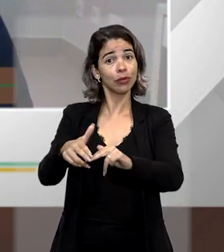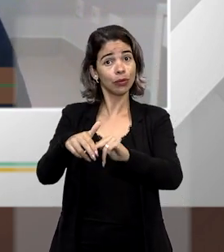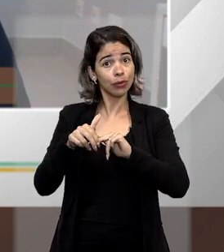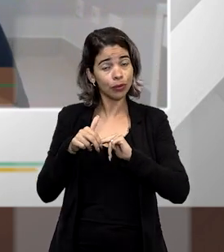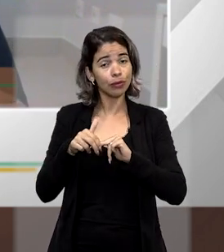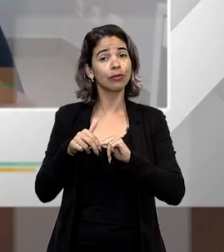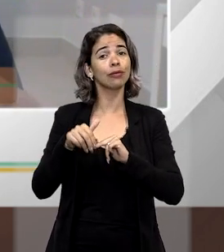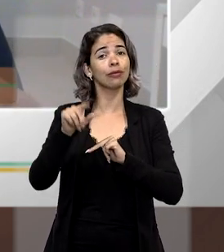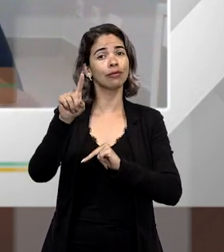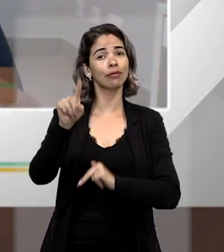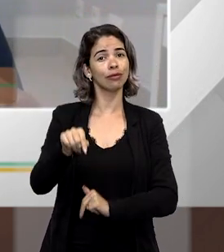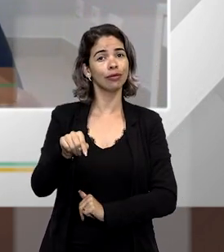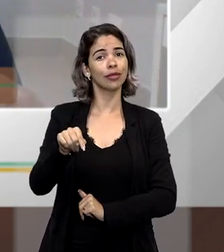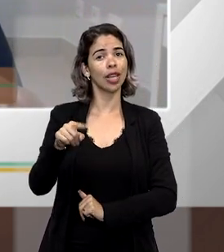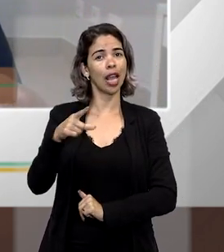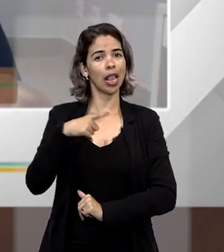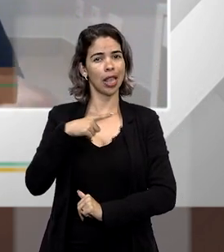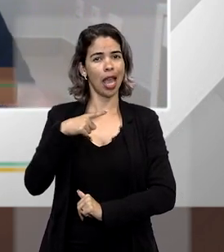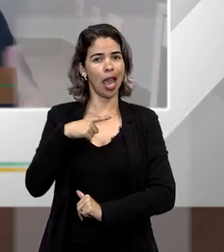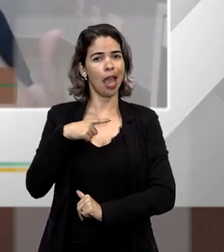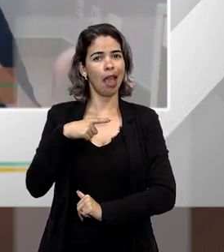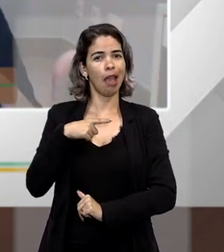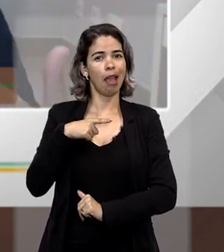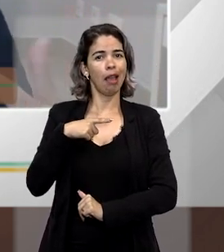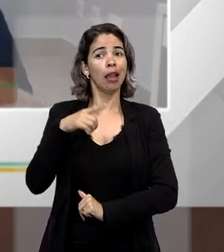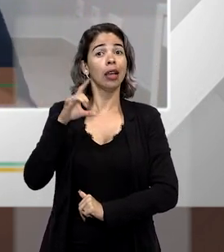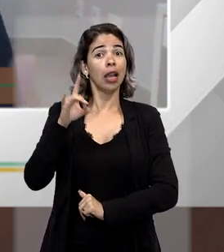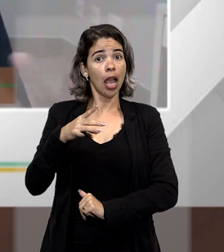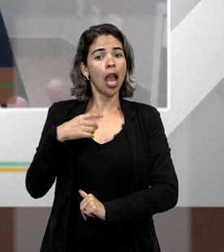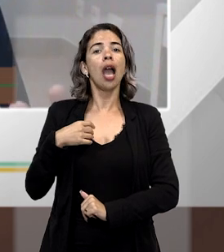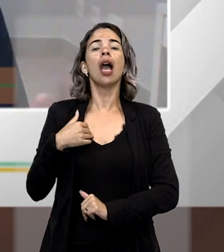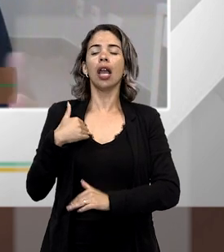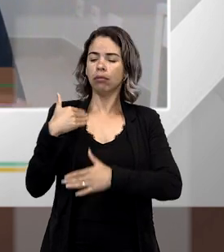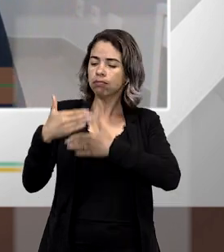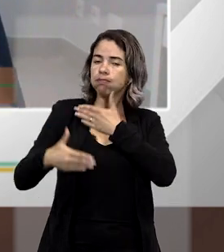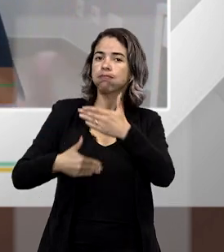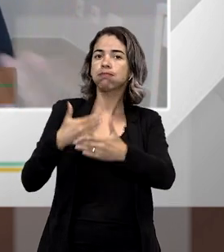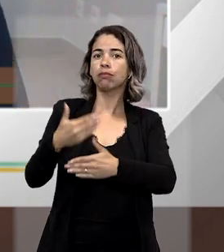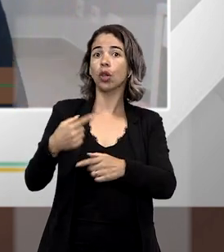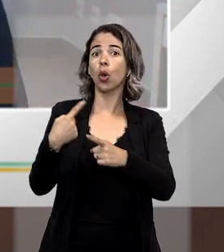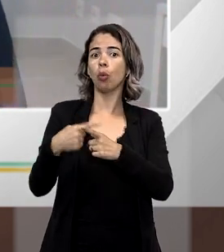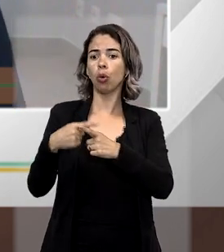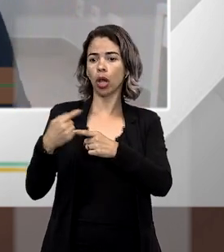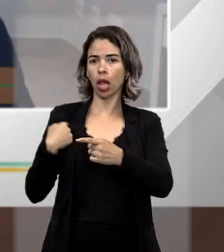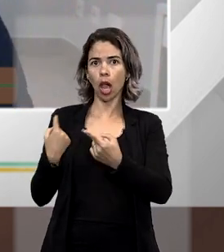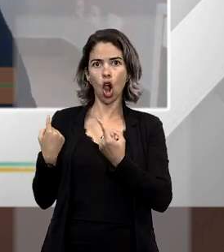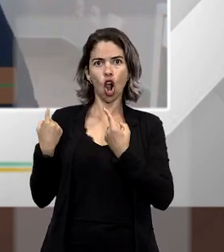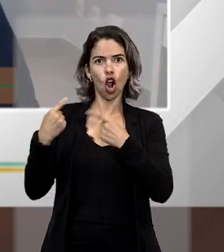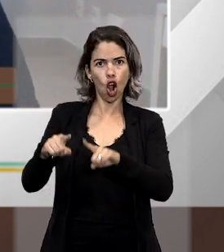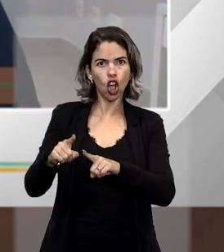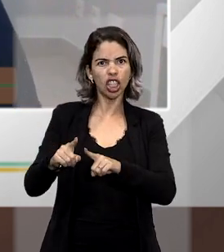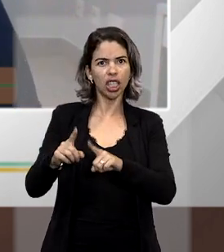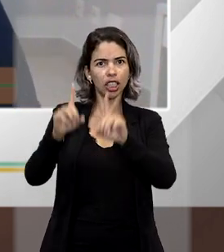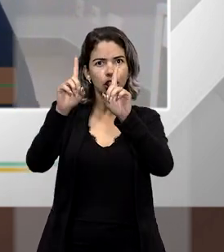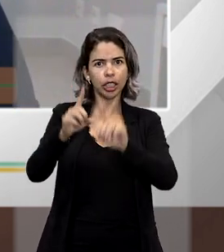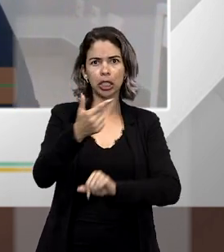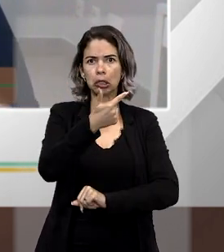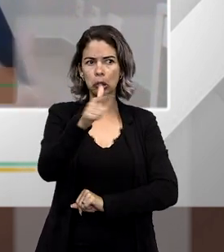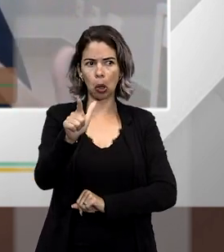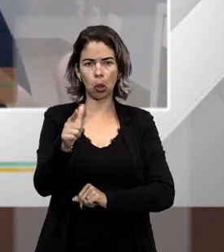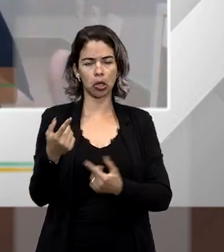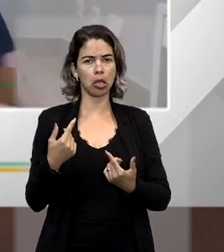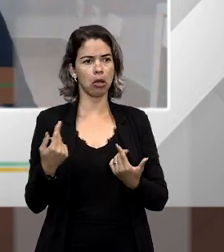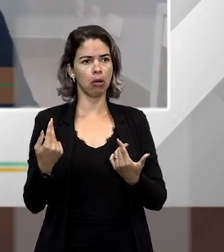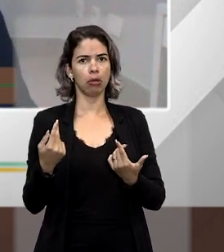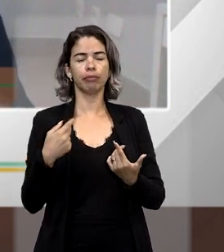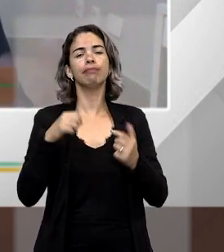esta consideração não passa a larga, porque a violação aos demais direitos fundamentais praticados